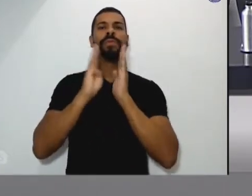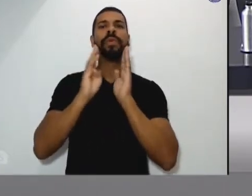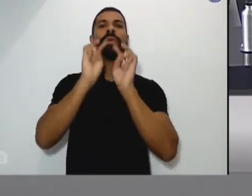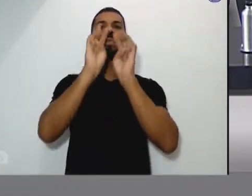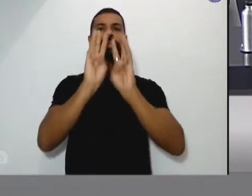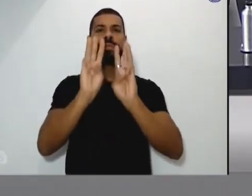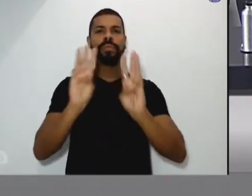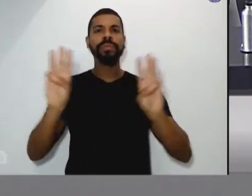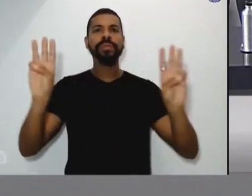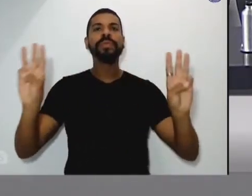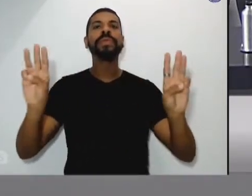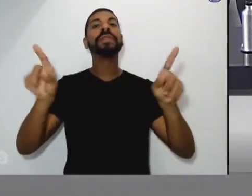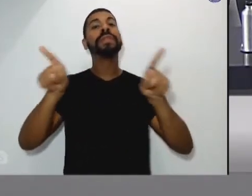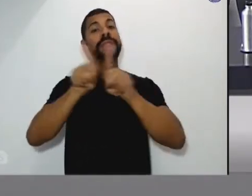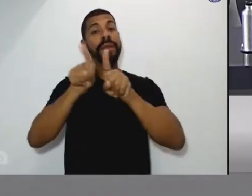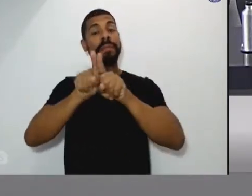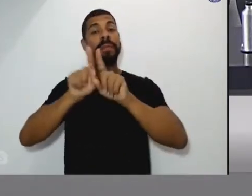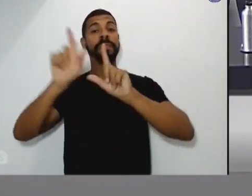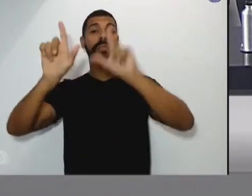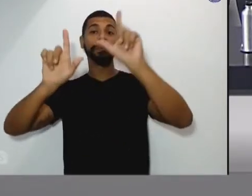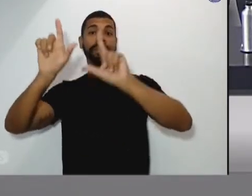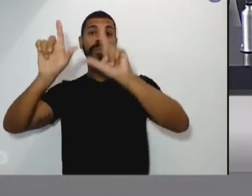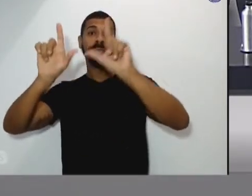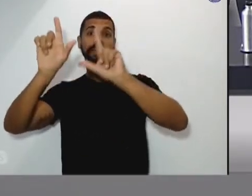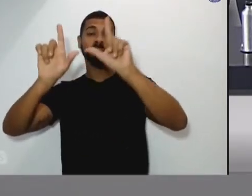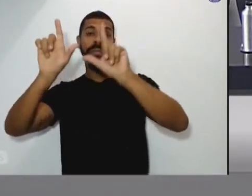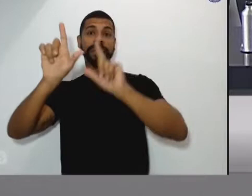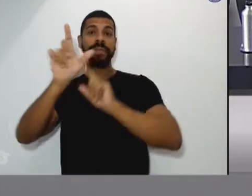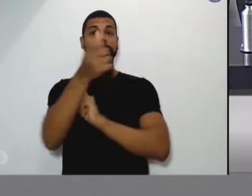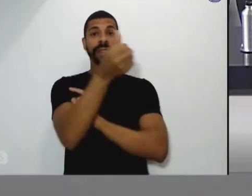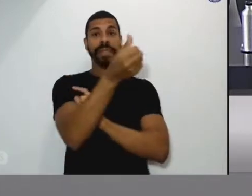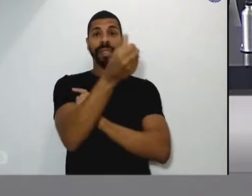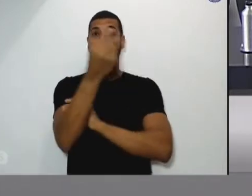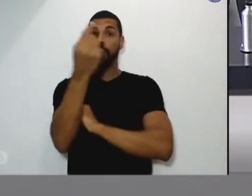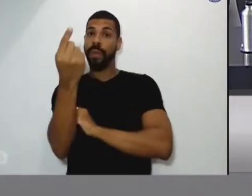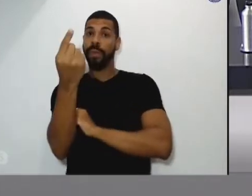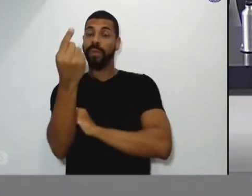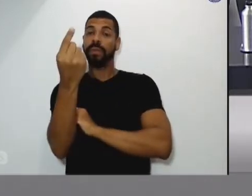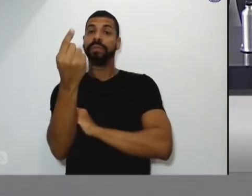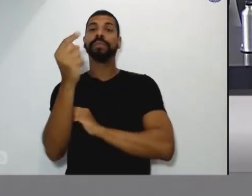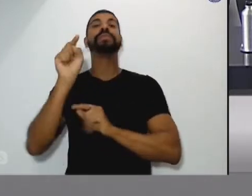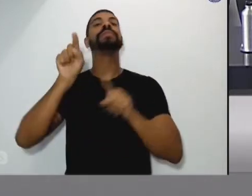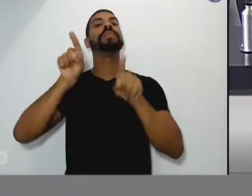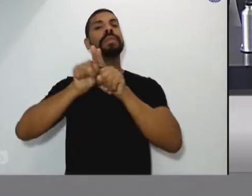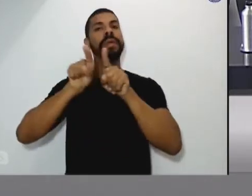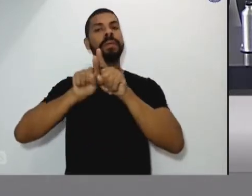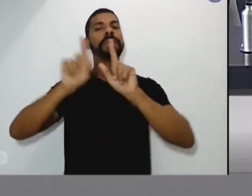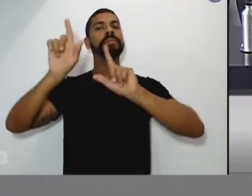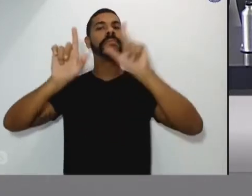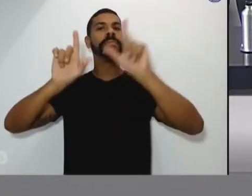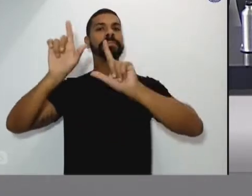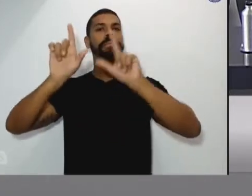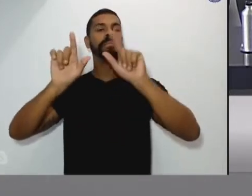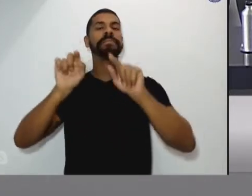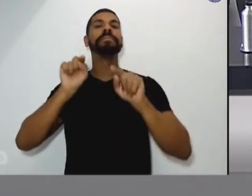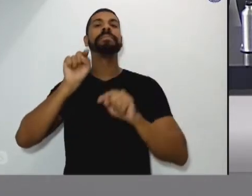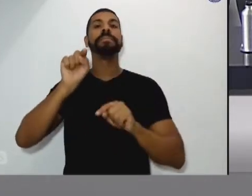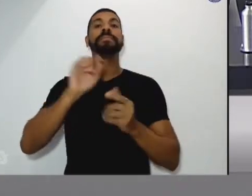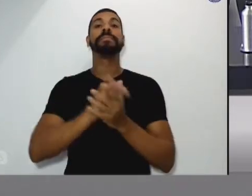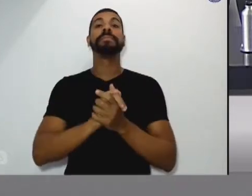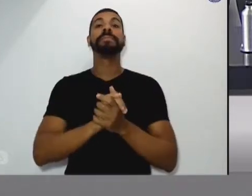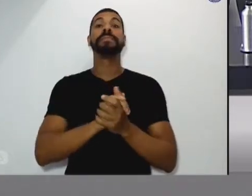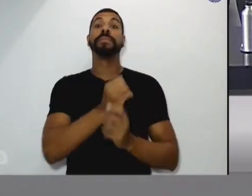And pela TV Câmara, no canal 61.3, e da Rede Aberta, o canal 4 da NET.